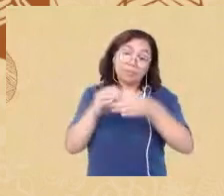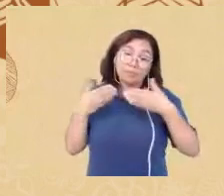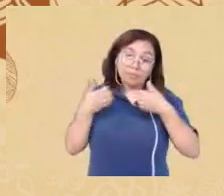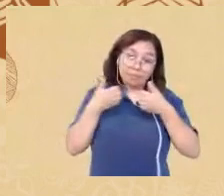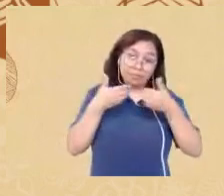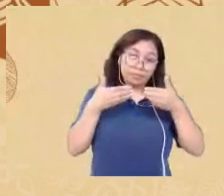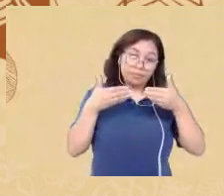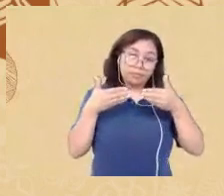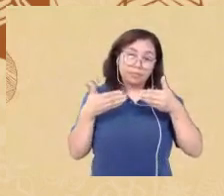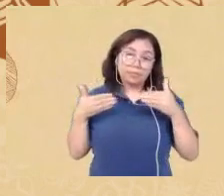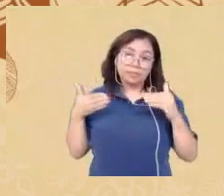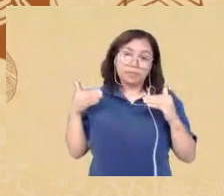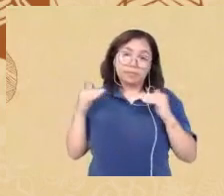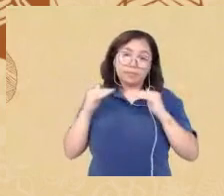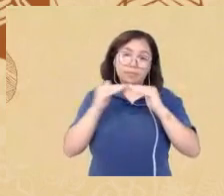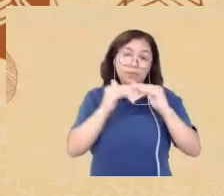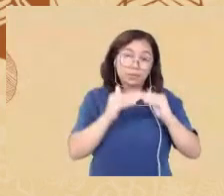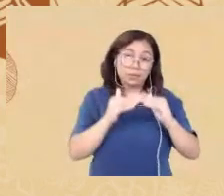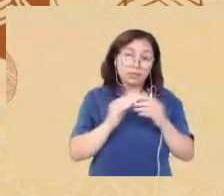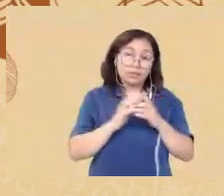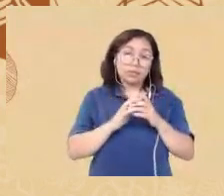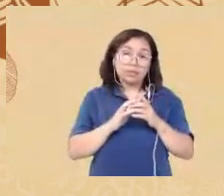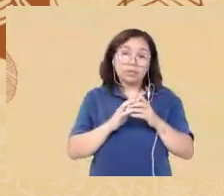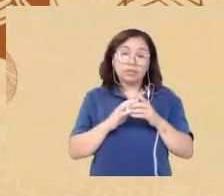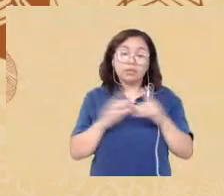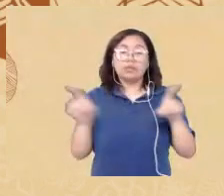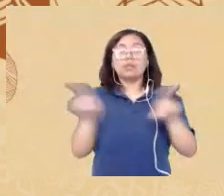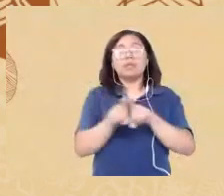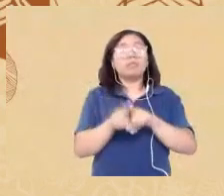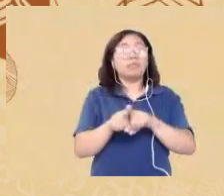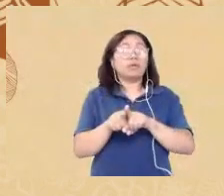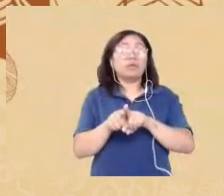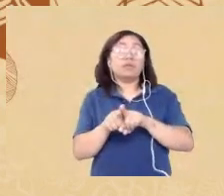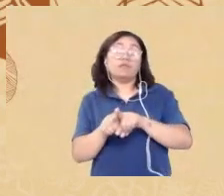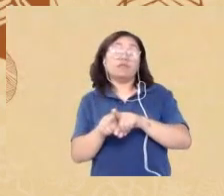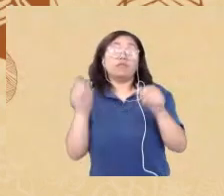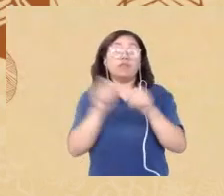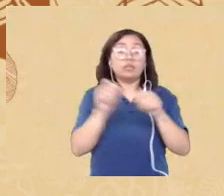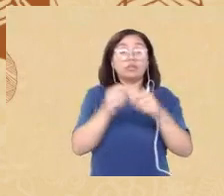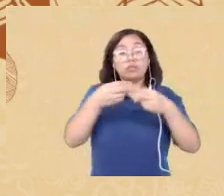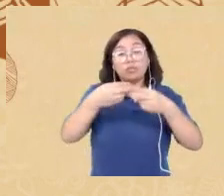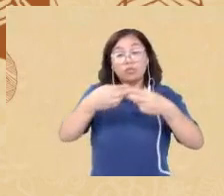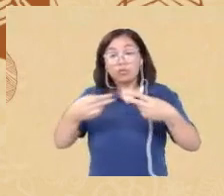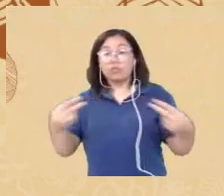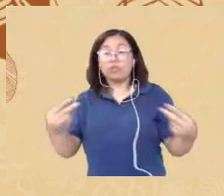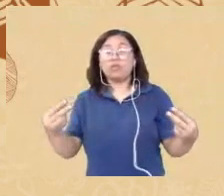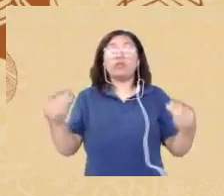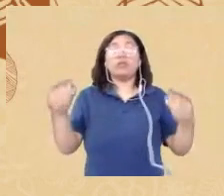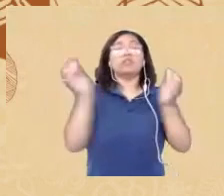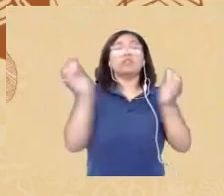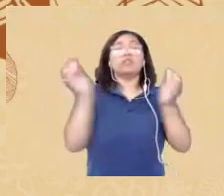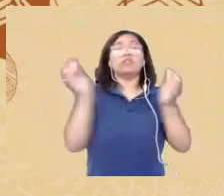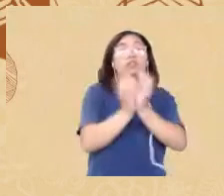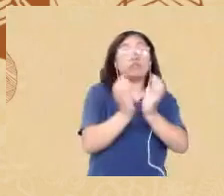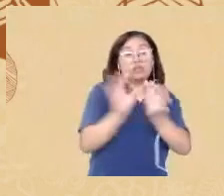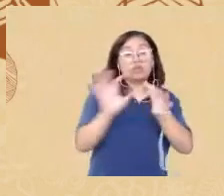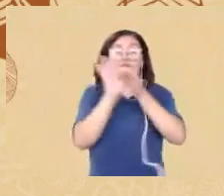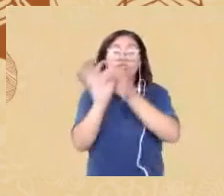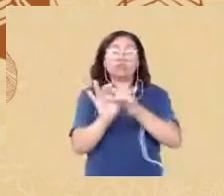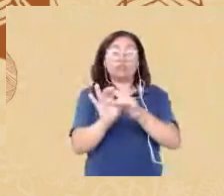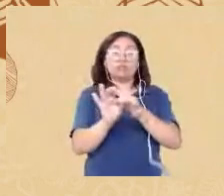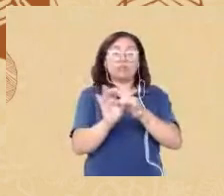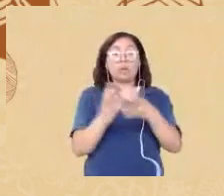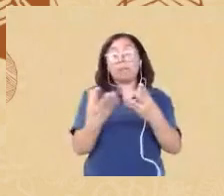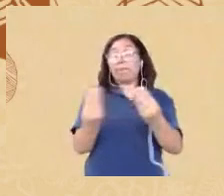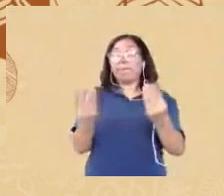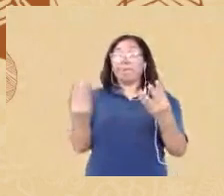desenvolvendo essas ou outras atividades também a gente conversou pouco só em grupo de WhatsApp acho que a gente está com tantas mensagens